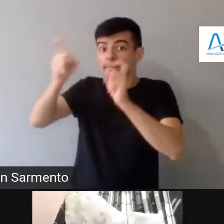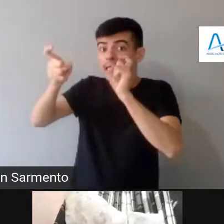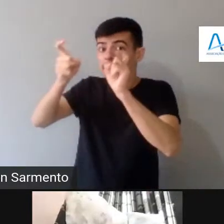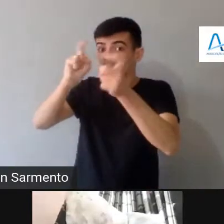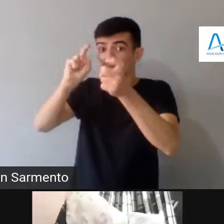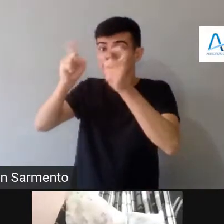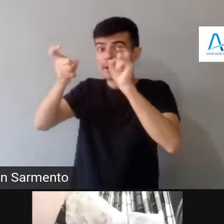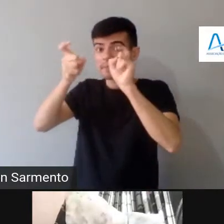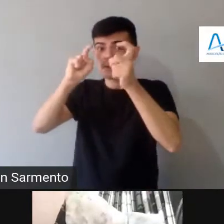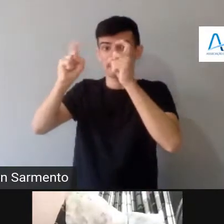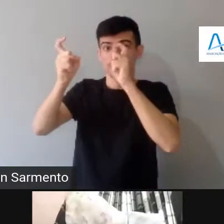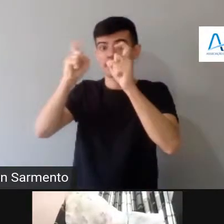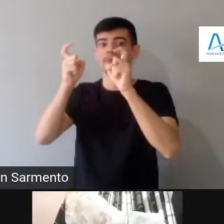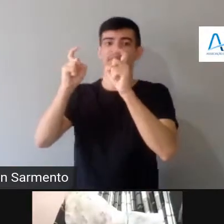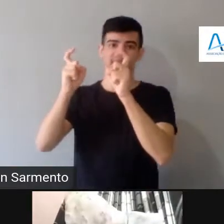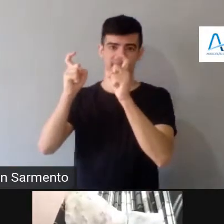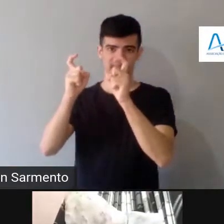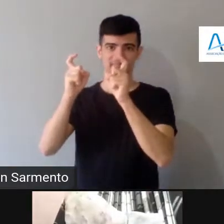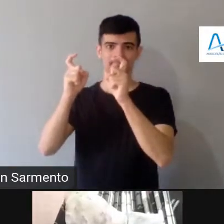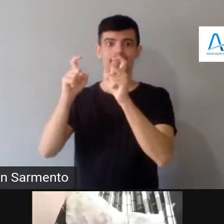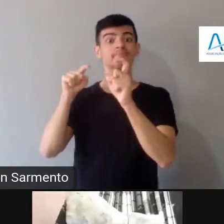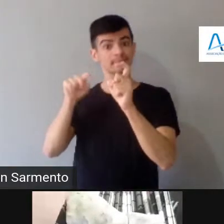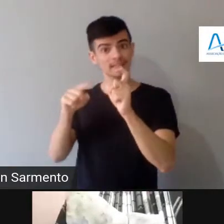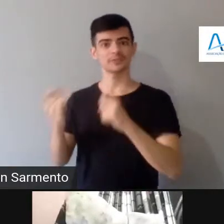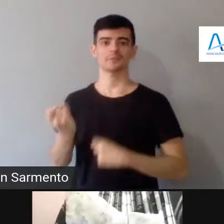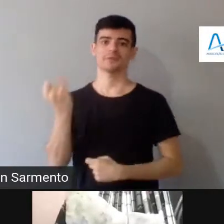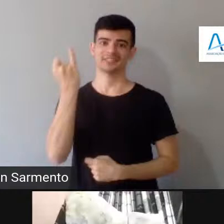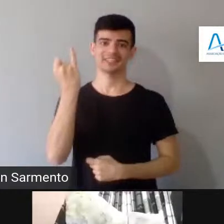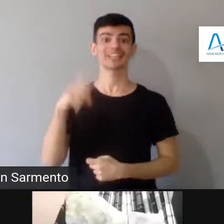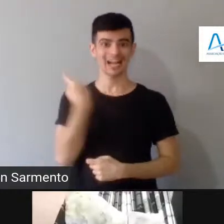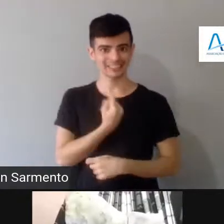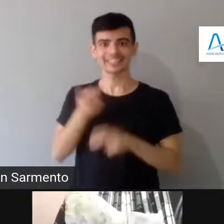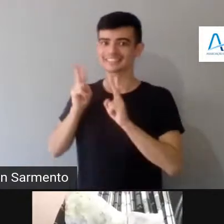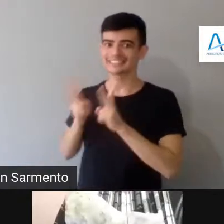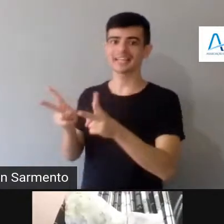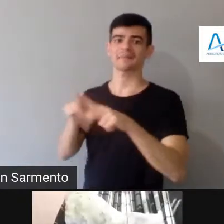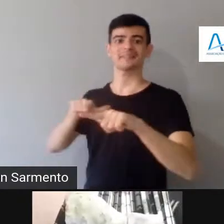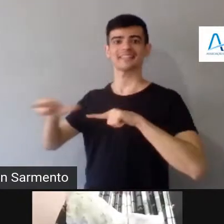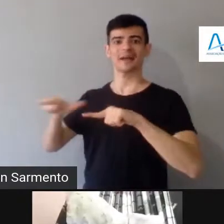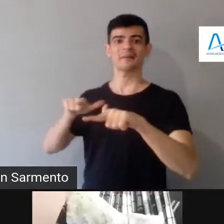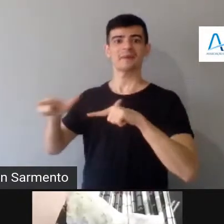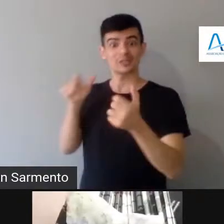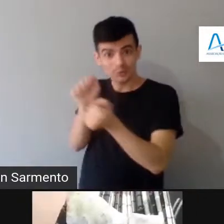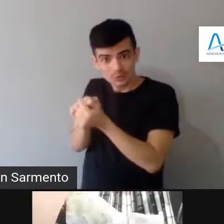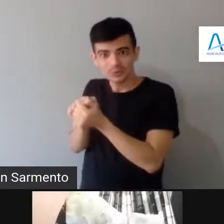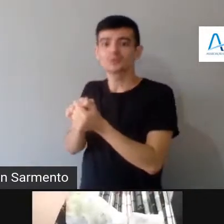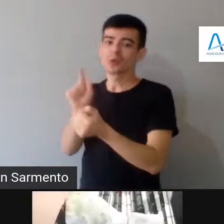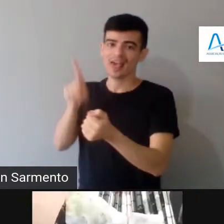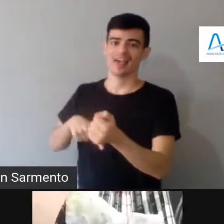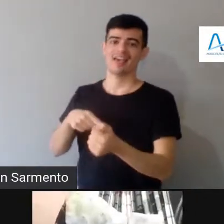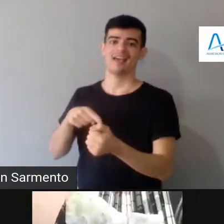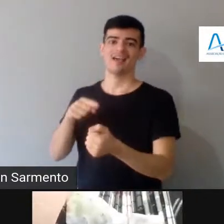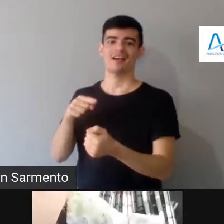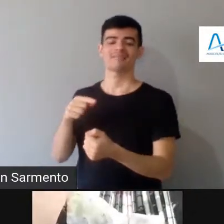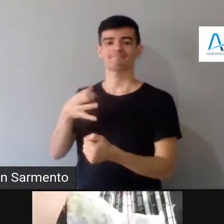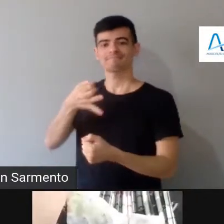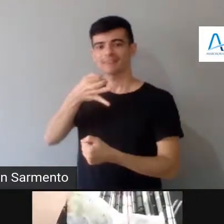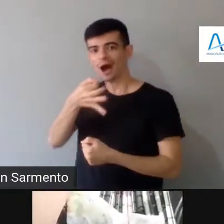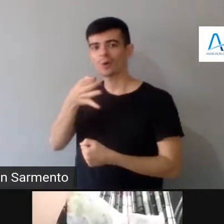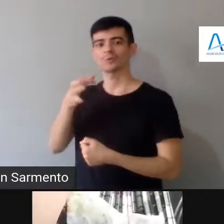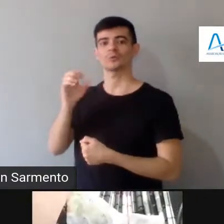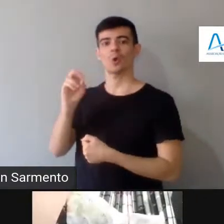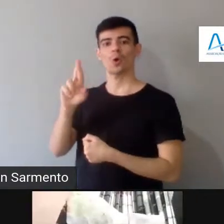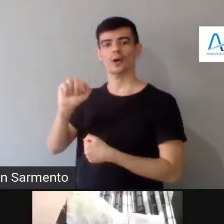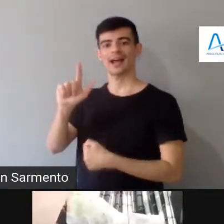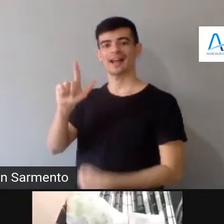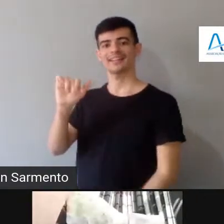nosso jeito de trabalhar tem a ver com isso, de a gente sempre fazer essa etapa que